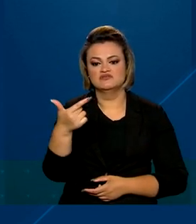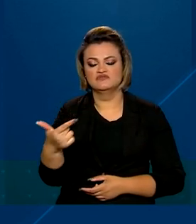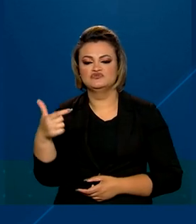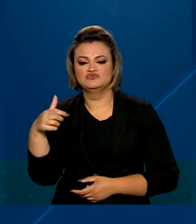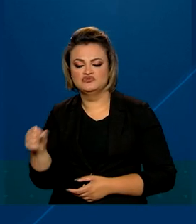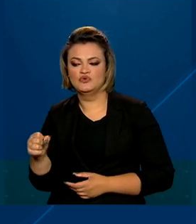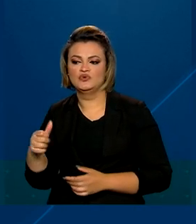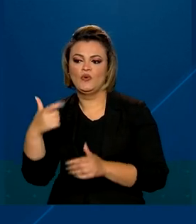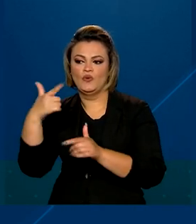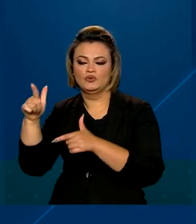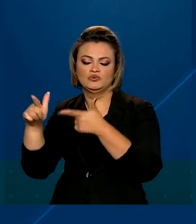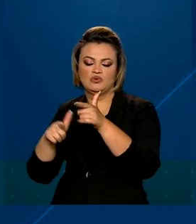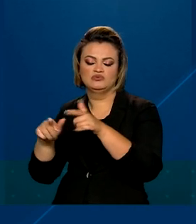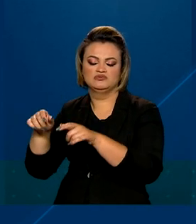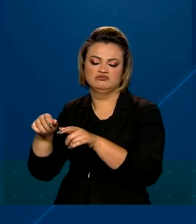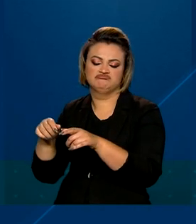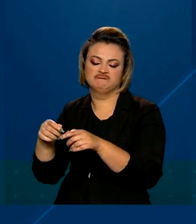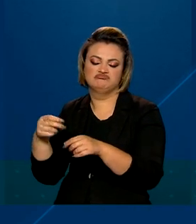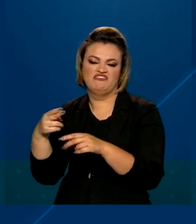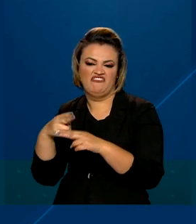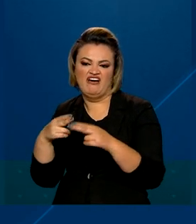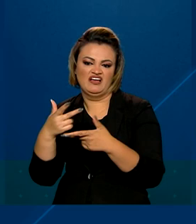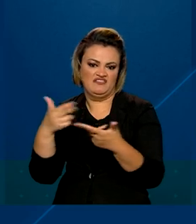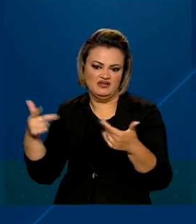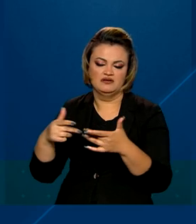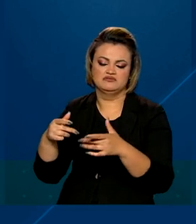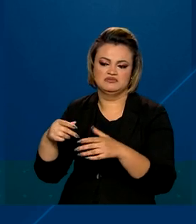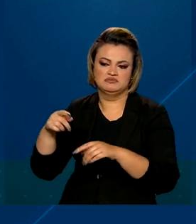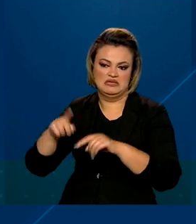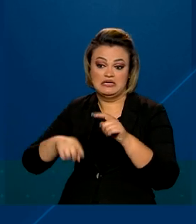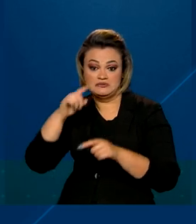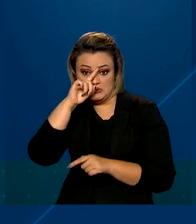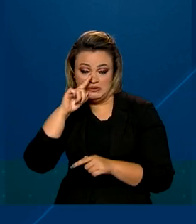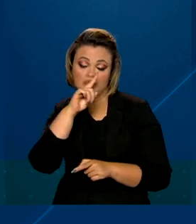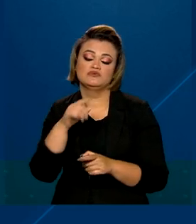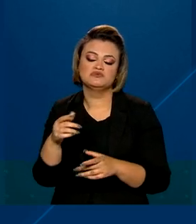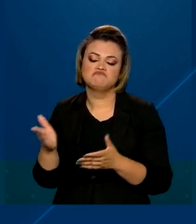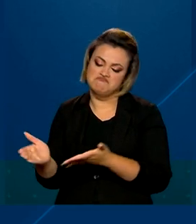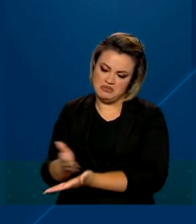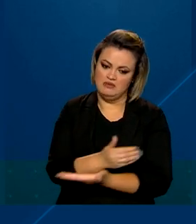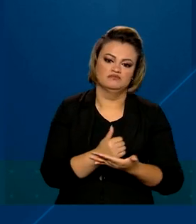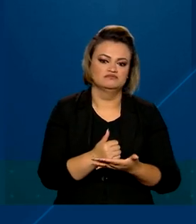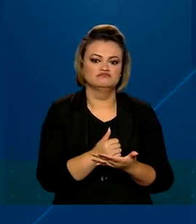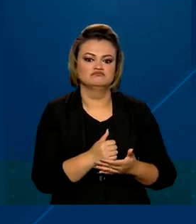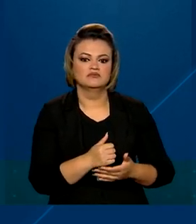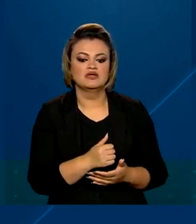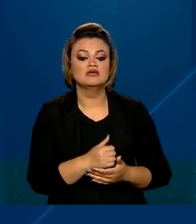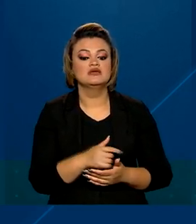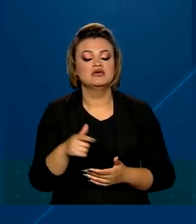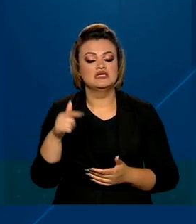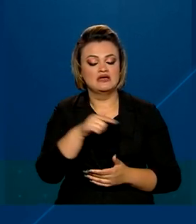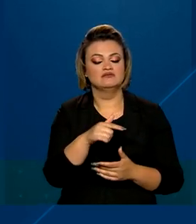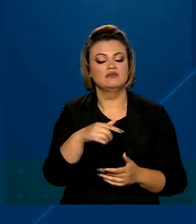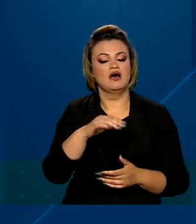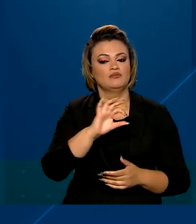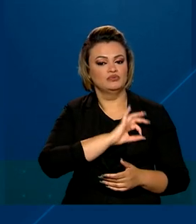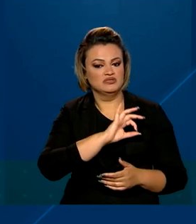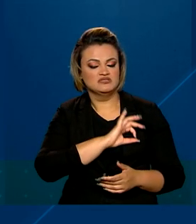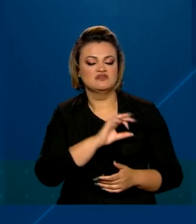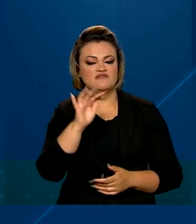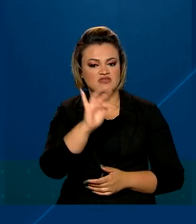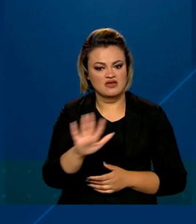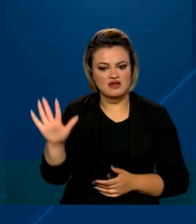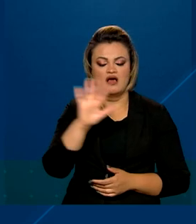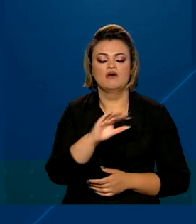brancas artesanais. Essa operação foi coordenada pelo Ministério da Justiça e Segurança Pública com a participação de unidades da Polícia